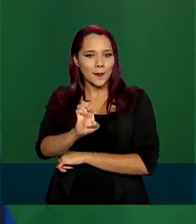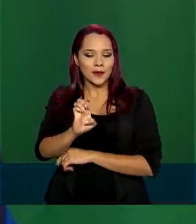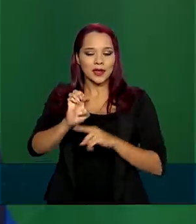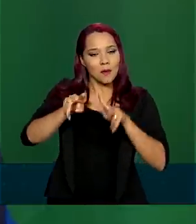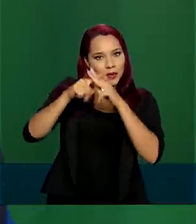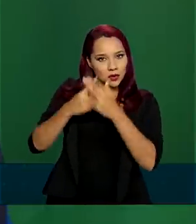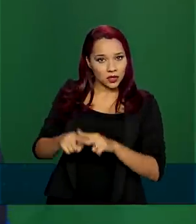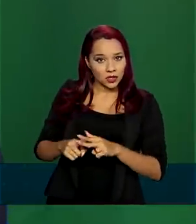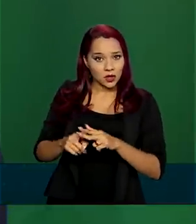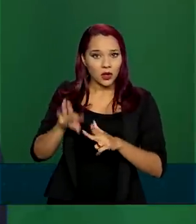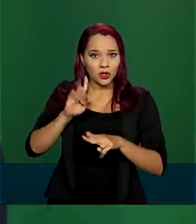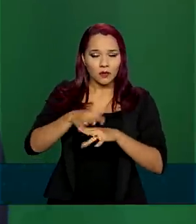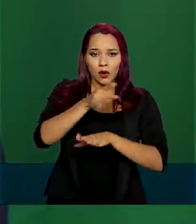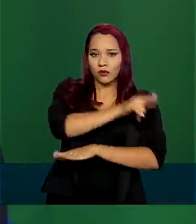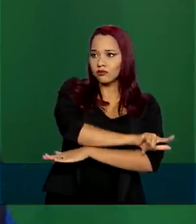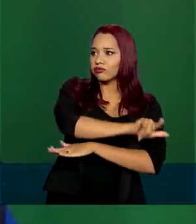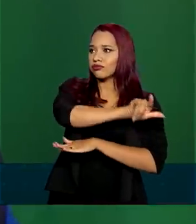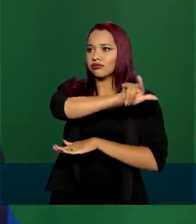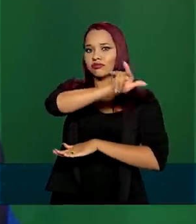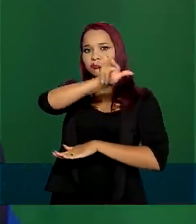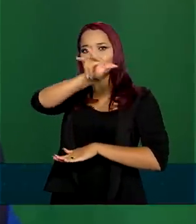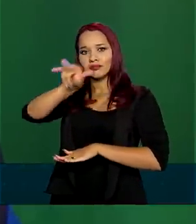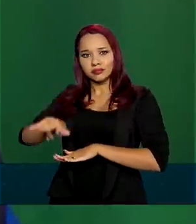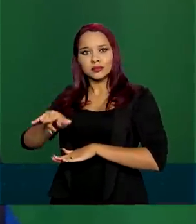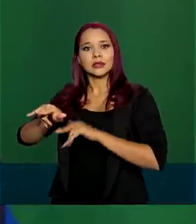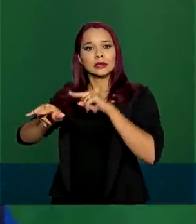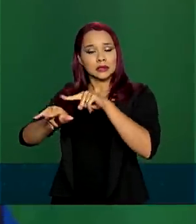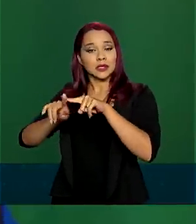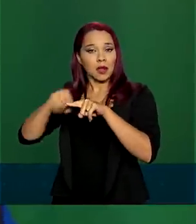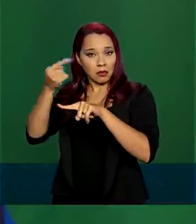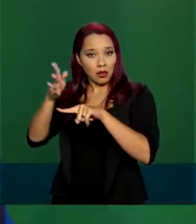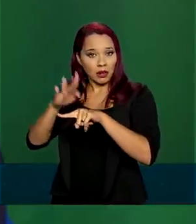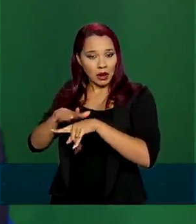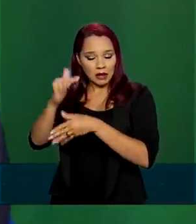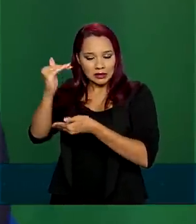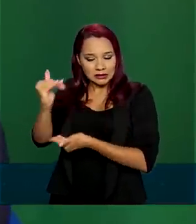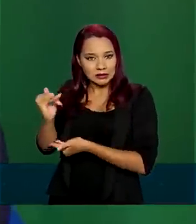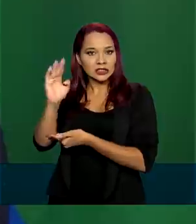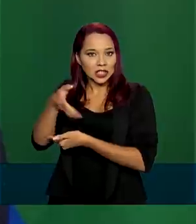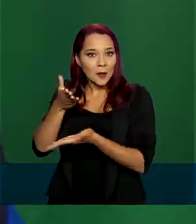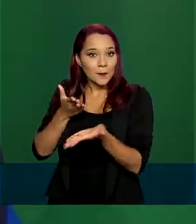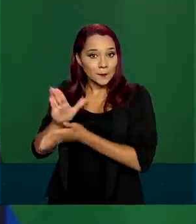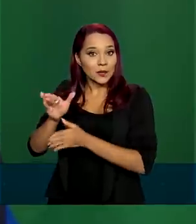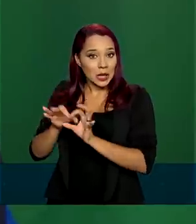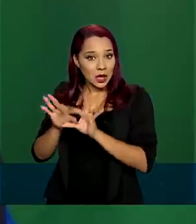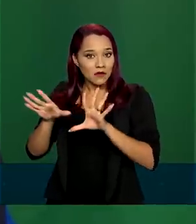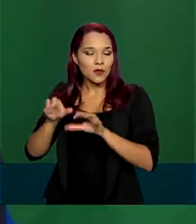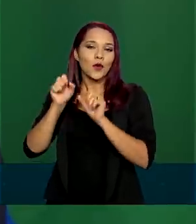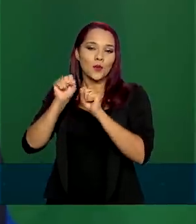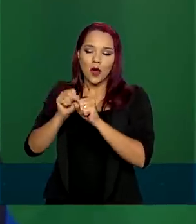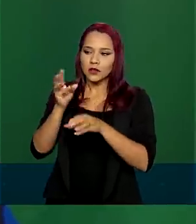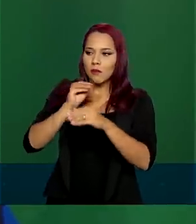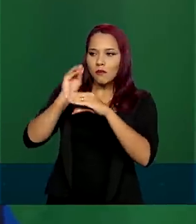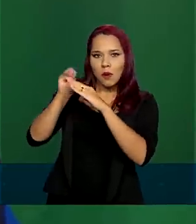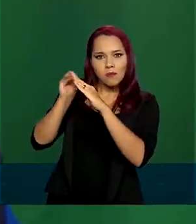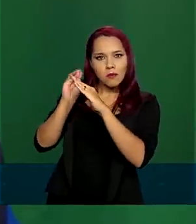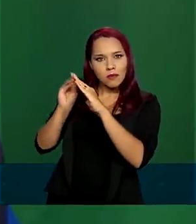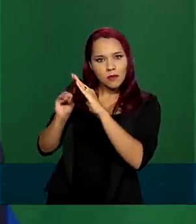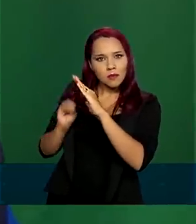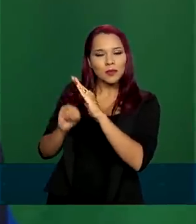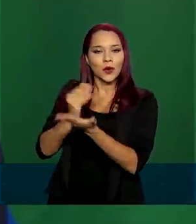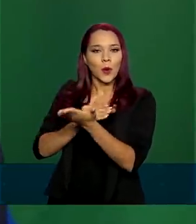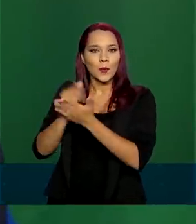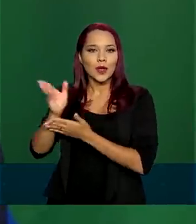Eles se deslocam para Chiamei. E assim que a carga estiver liberada pelas autoridades chinesas, gente inicia esse